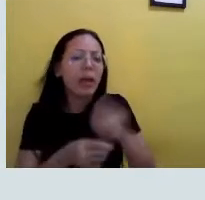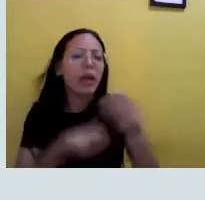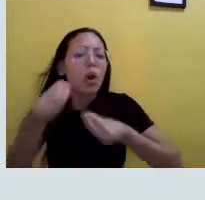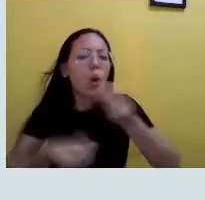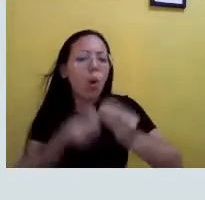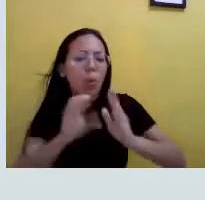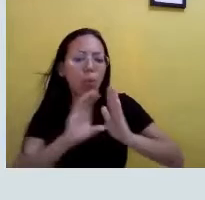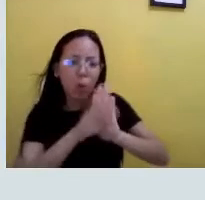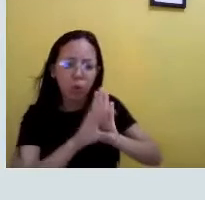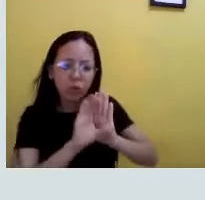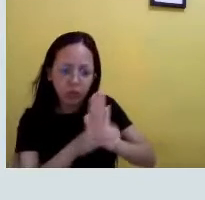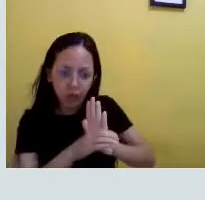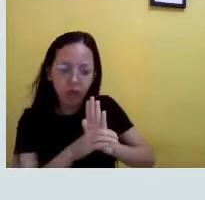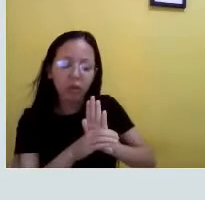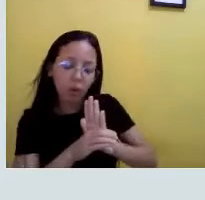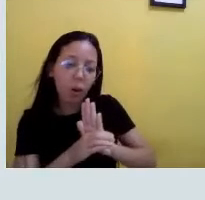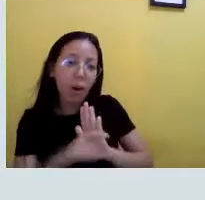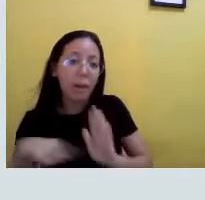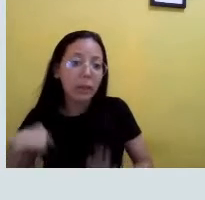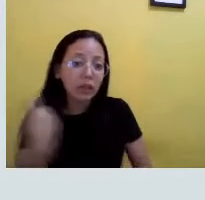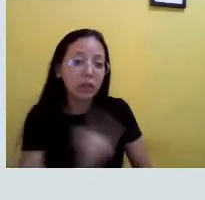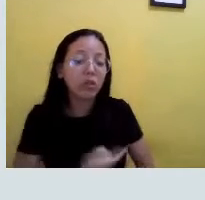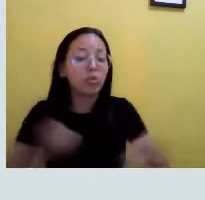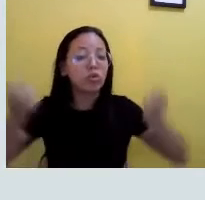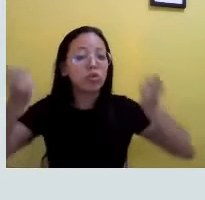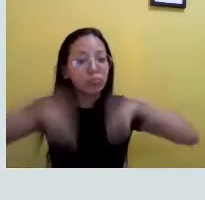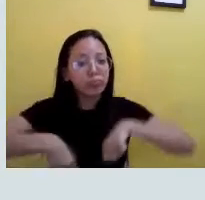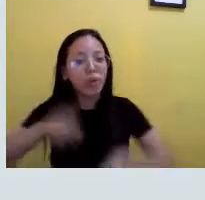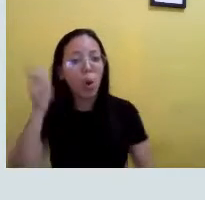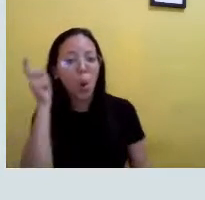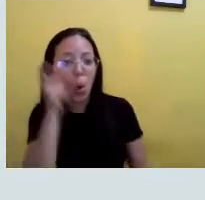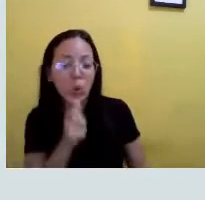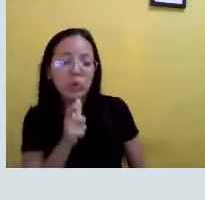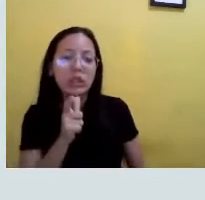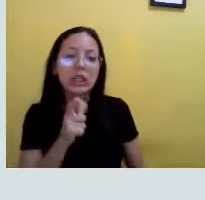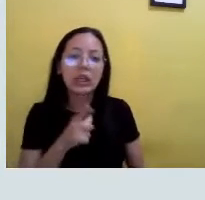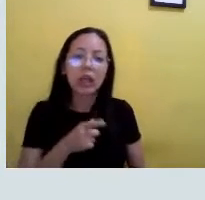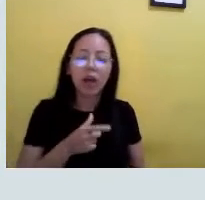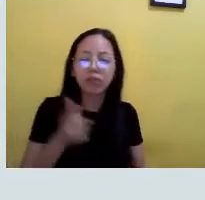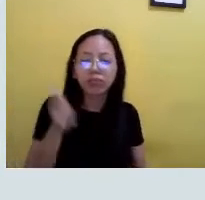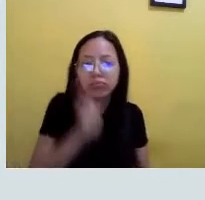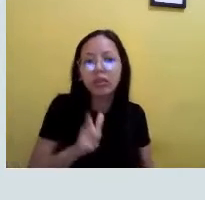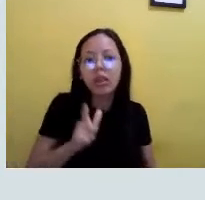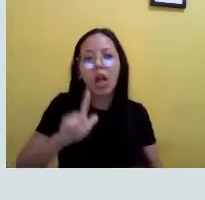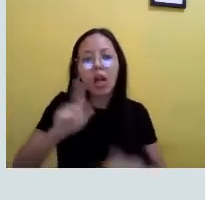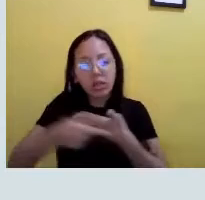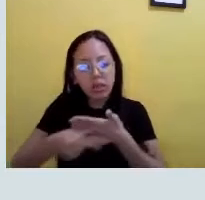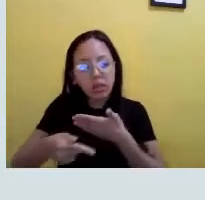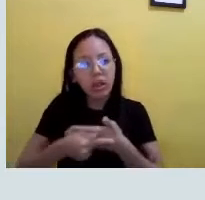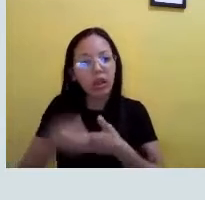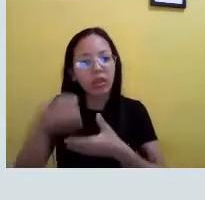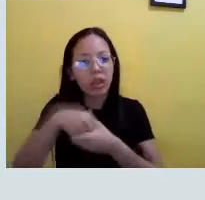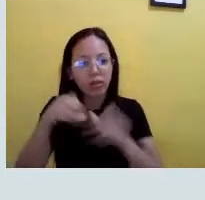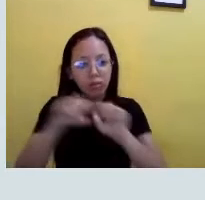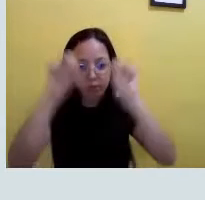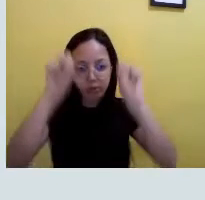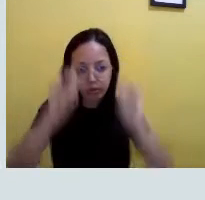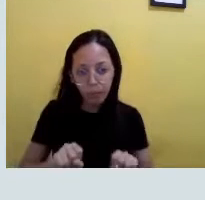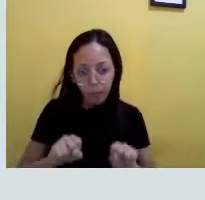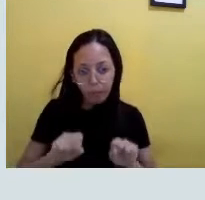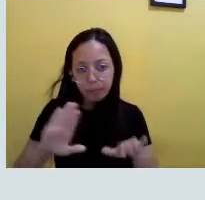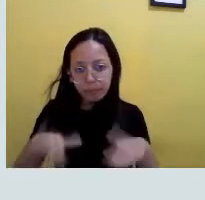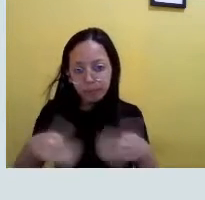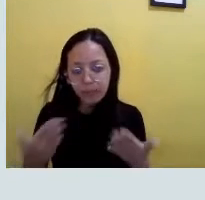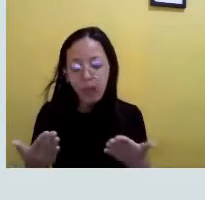conceitos, pra que a gente consiga fazer as nossas funções. Exercer as nossas funções dentro desses sistemas. Então, quando a gente